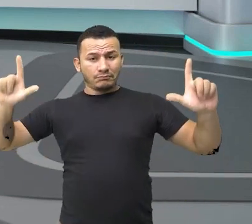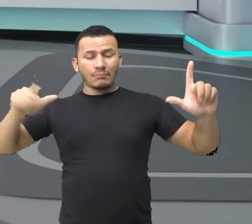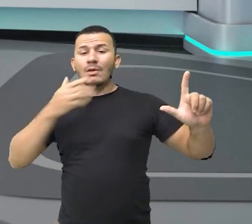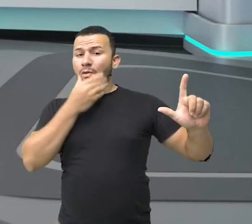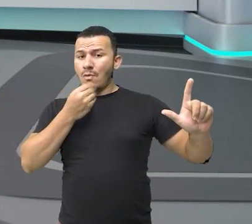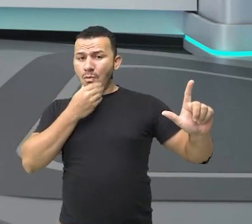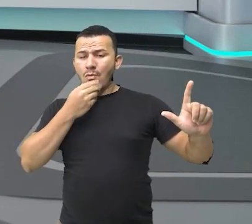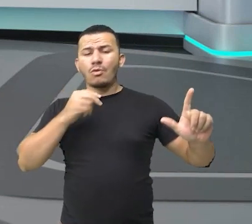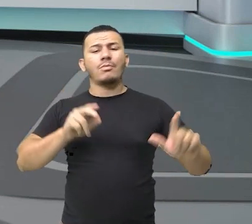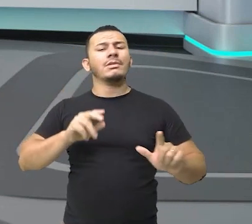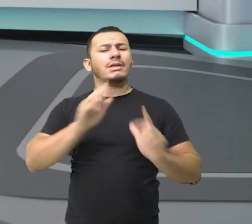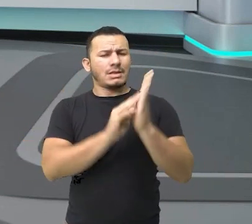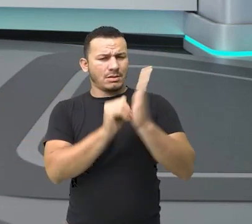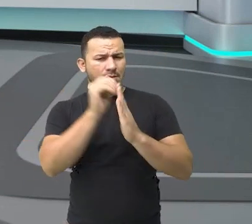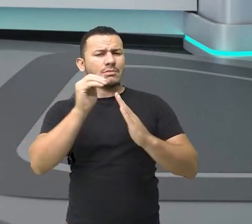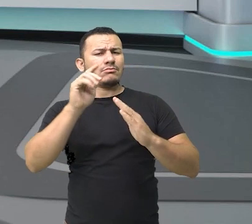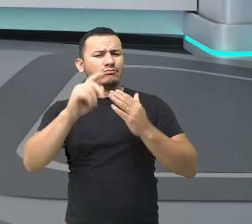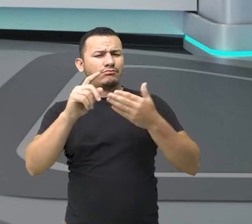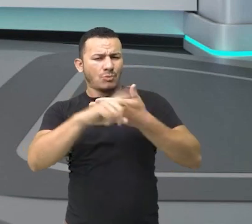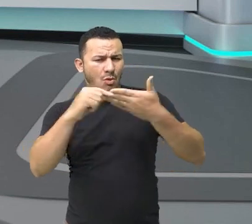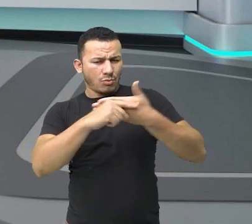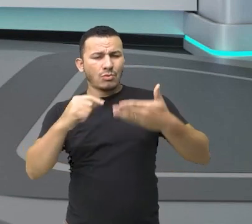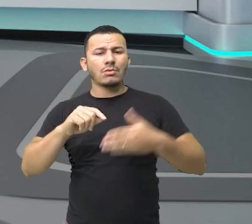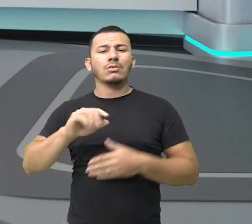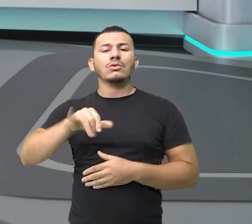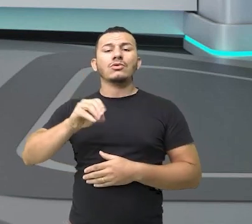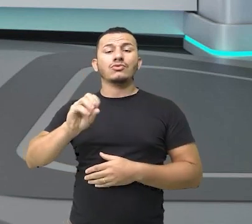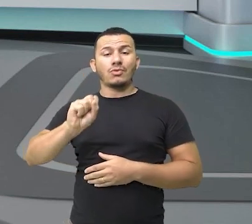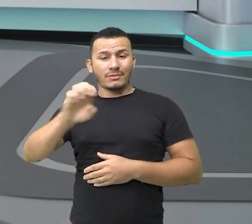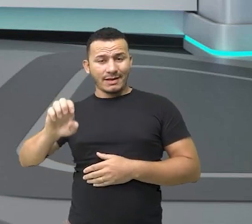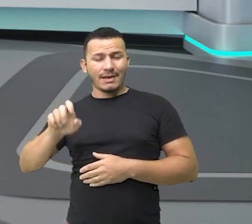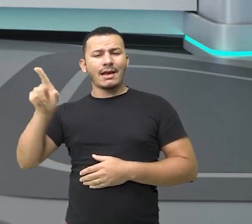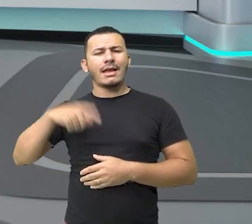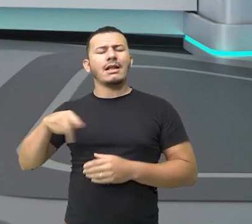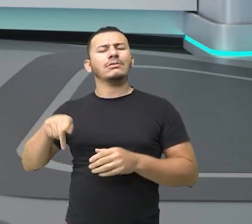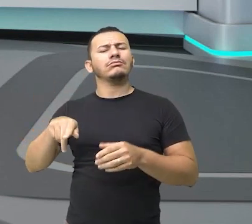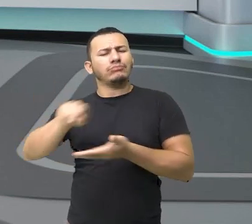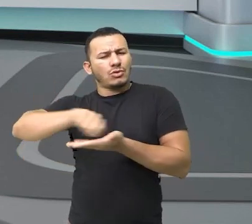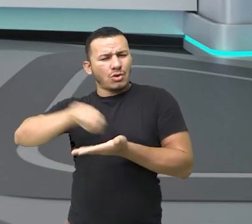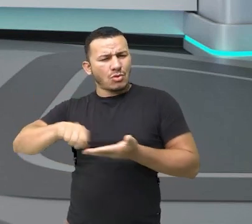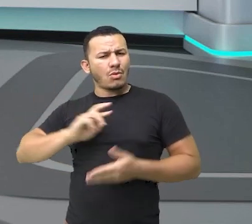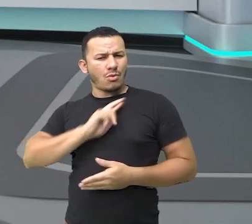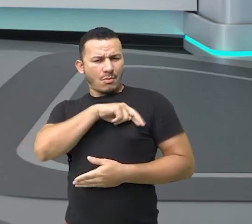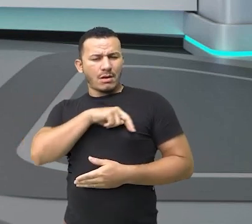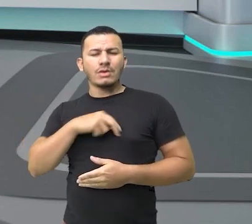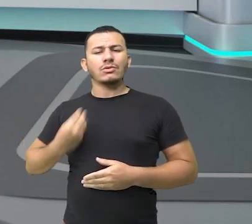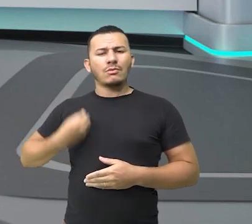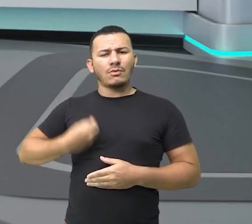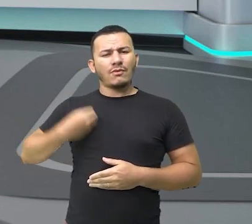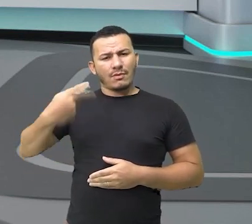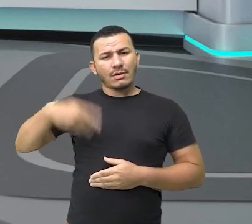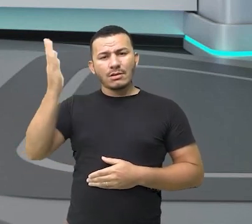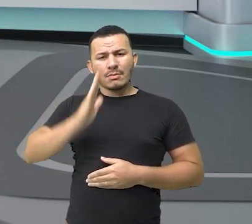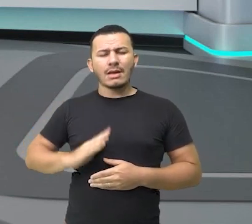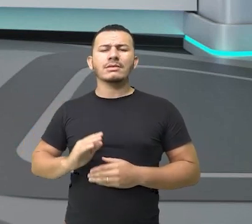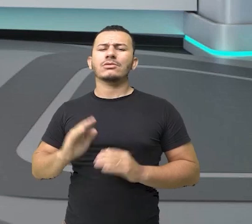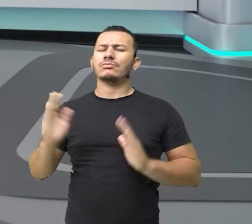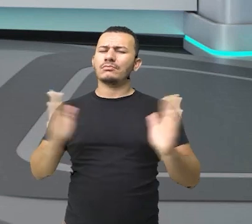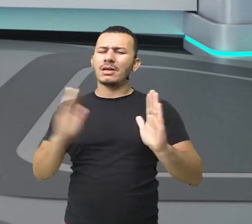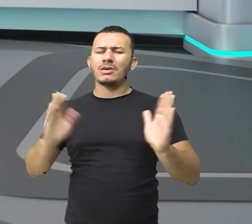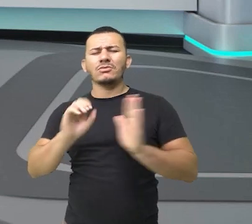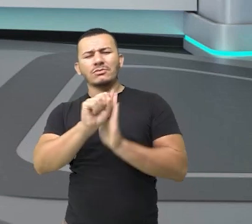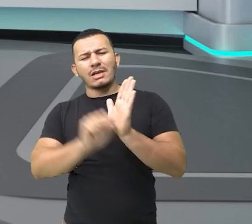José de Alencar, um escritor romântico que viveu aqui no Brasil, ali no período do século de